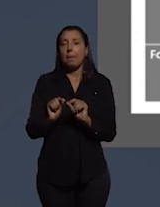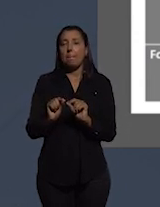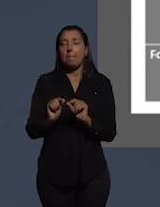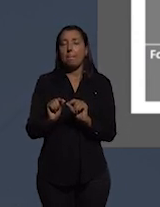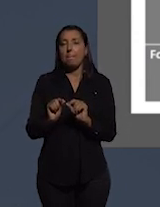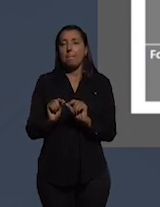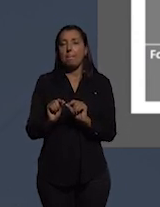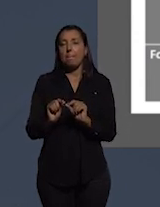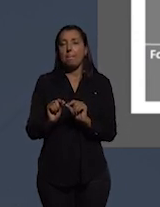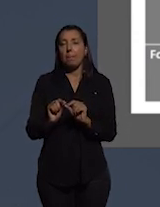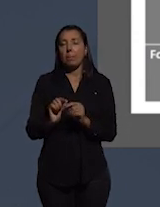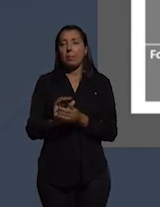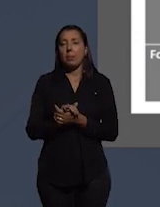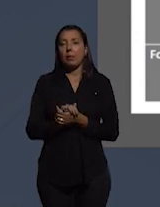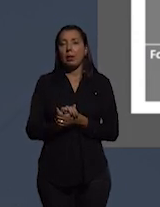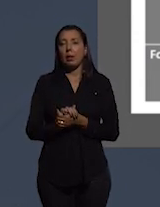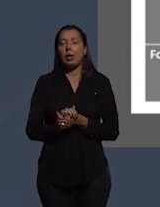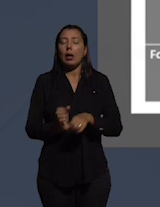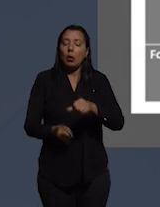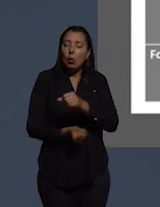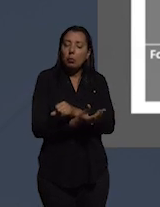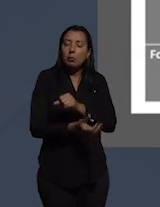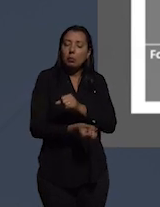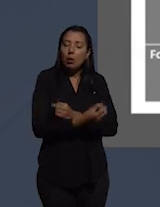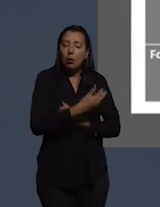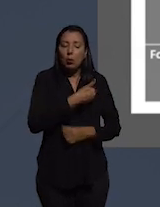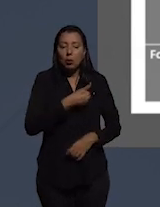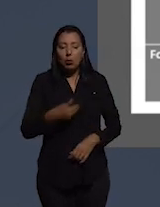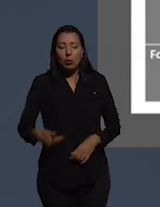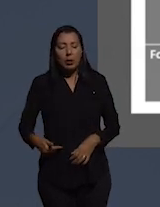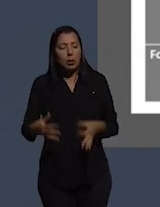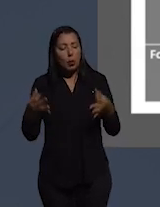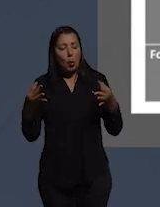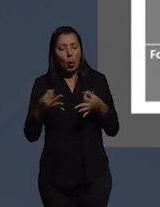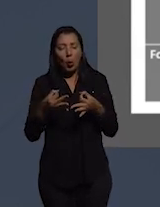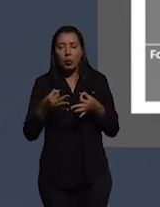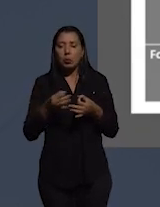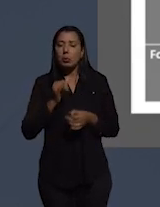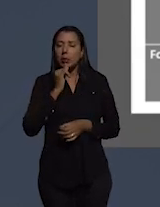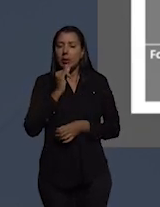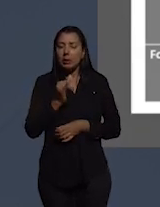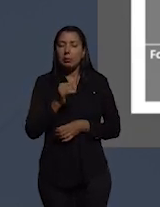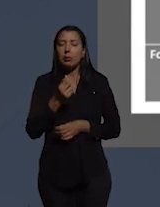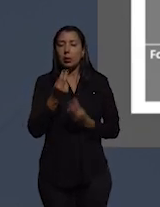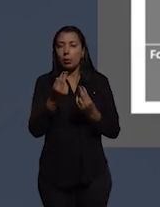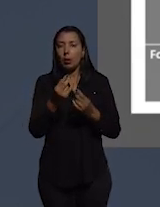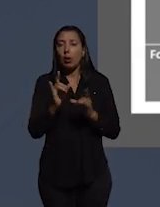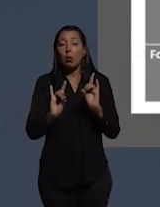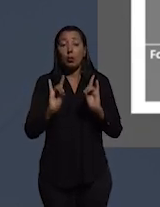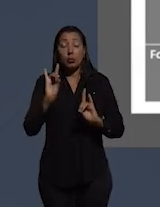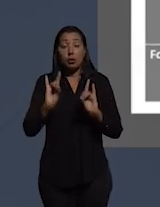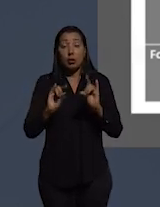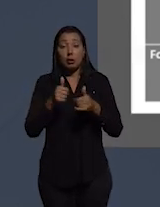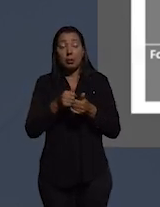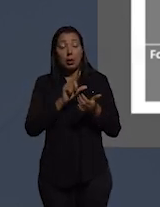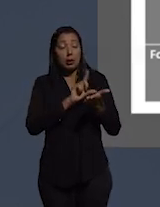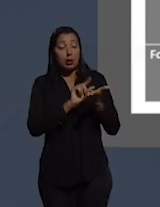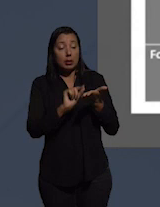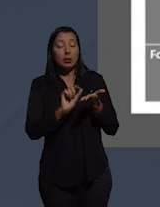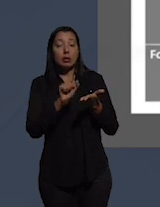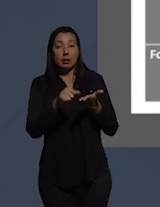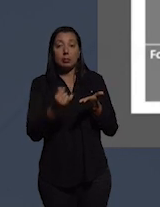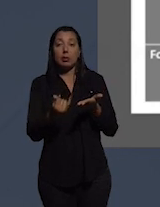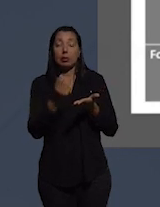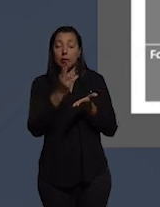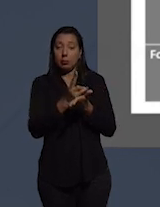a corrupção no governo eu tenho ótimos exemplos como o Chile e a Argentina digitalização é muito